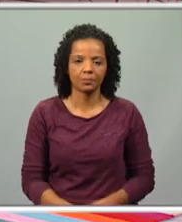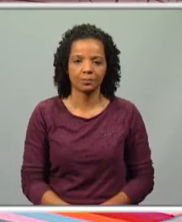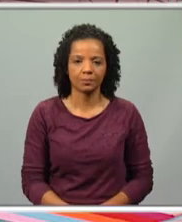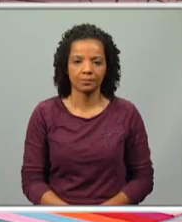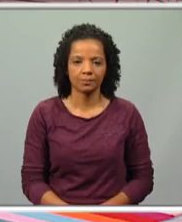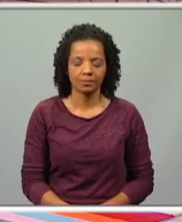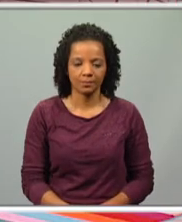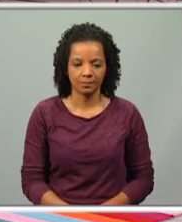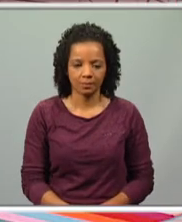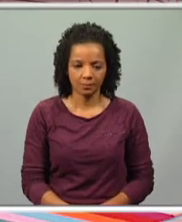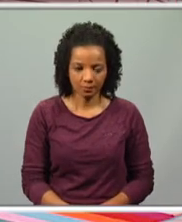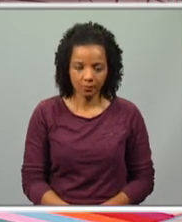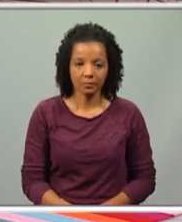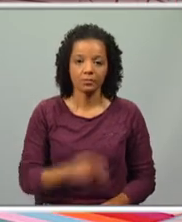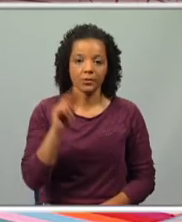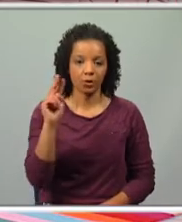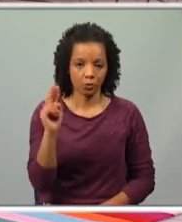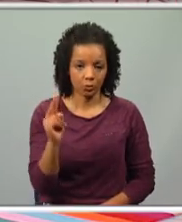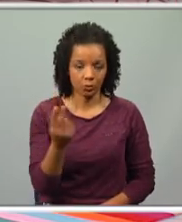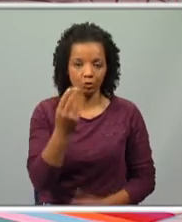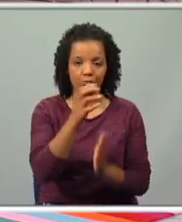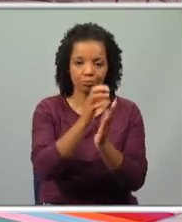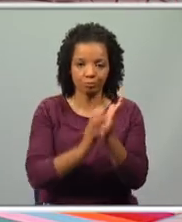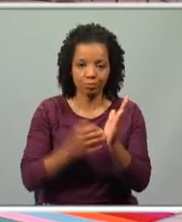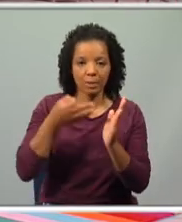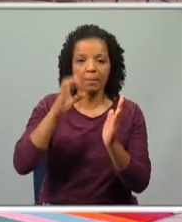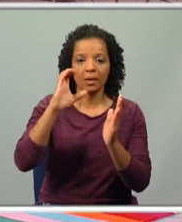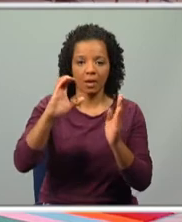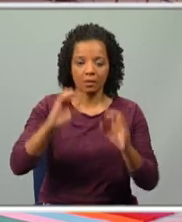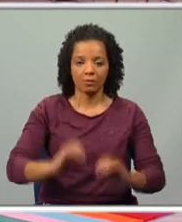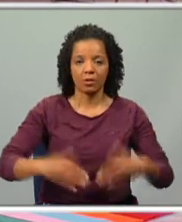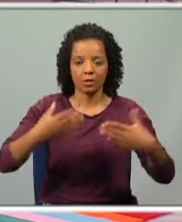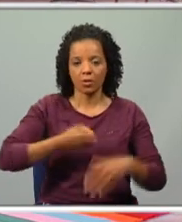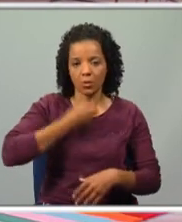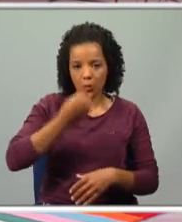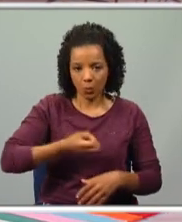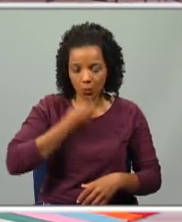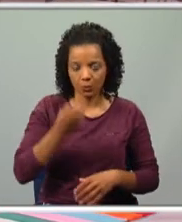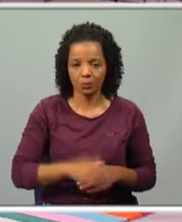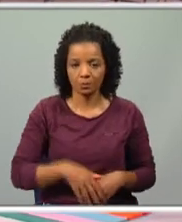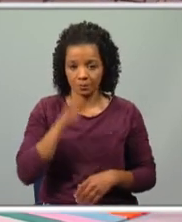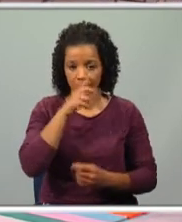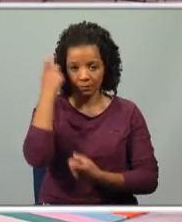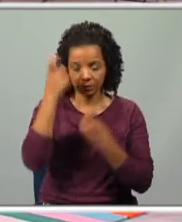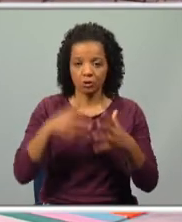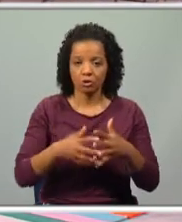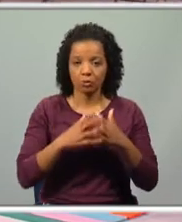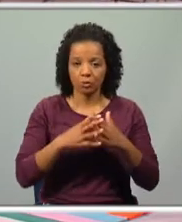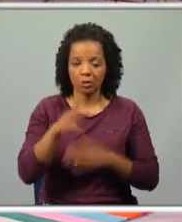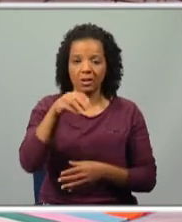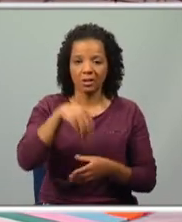São estes os dois parágrafos iniciais do conto. E eles apresentam-nos, se pensarmos na estrutura